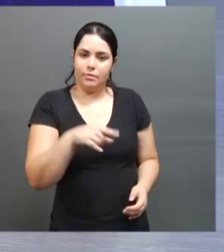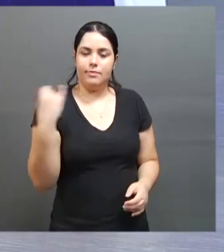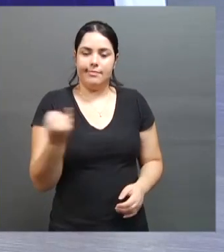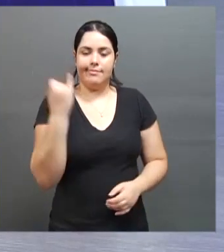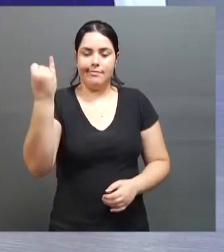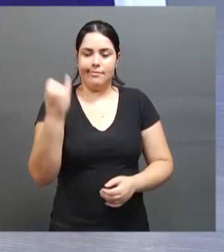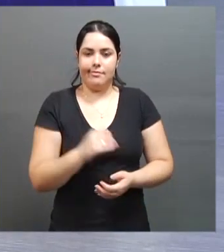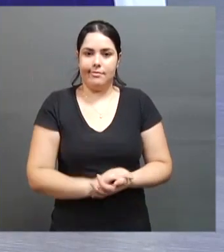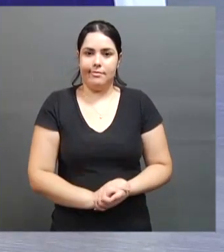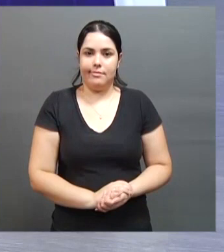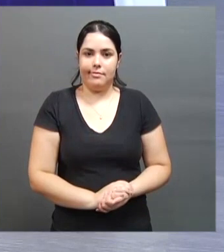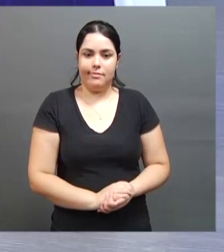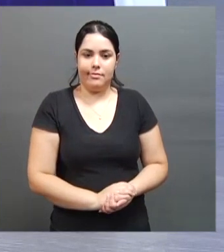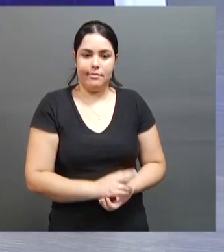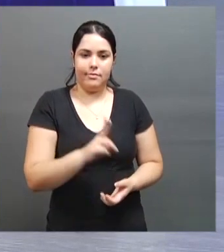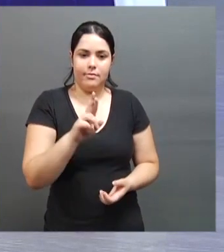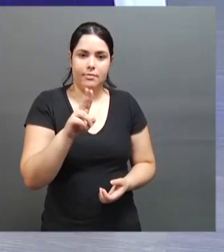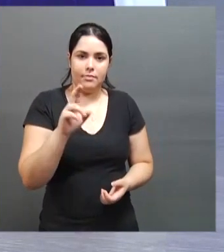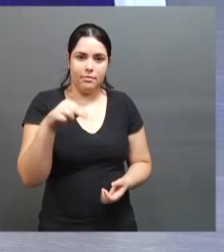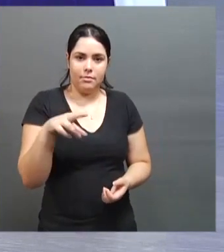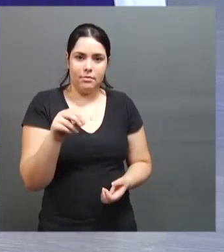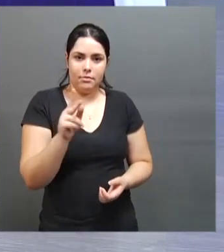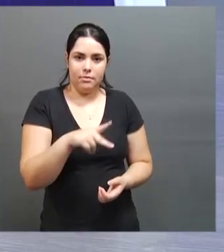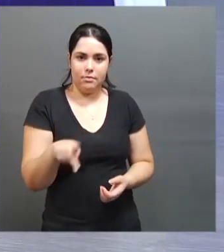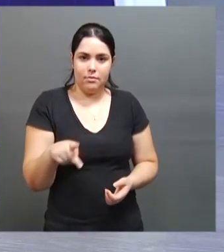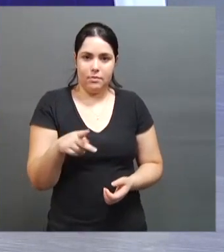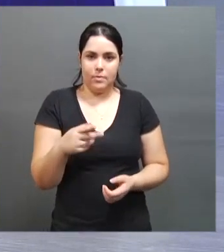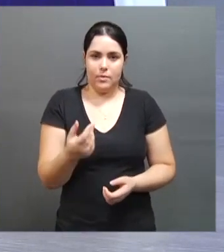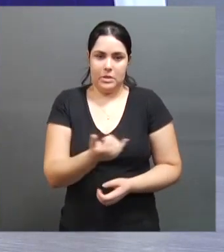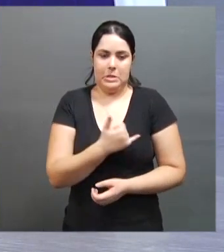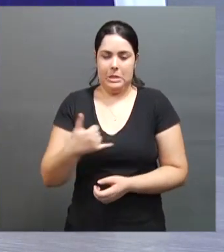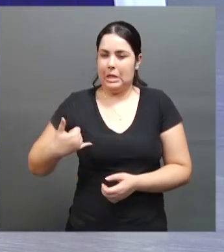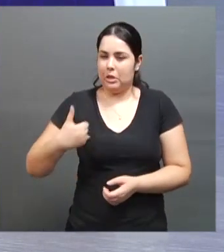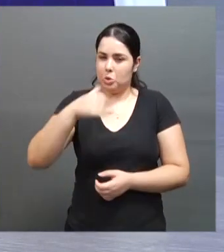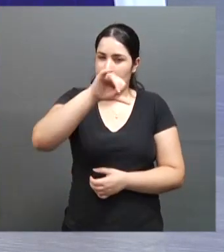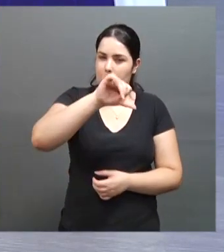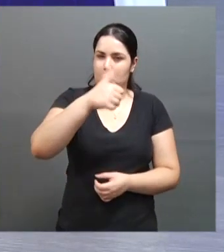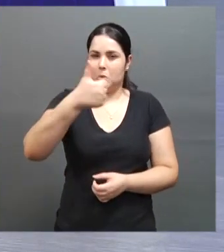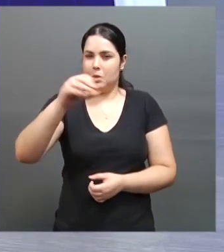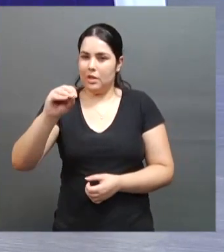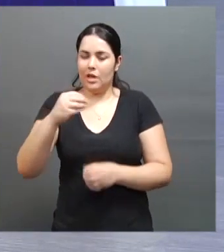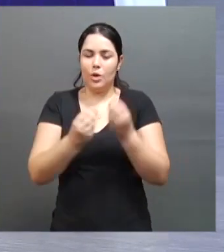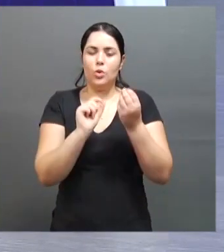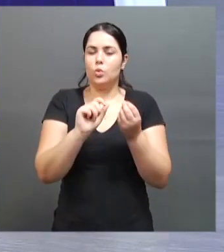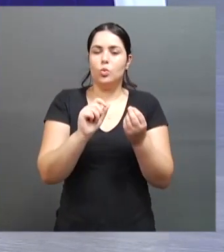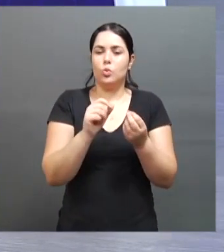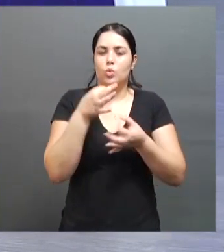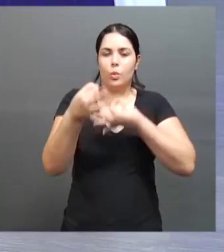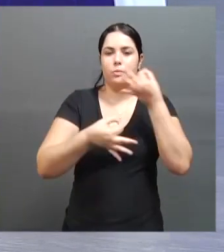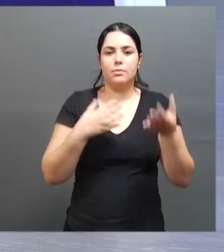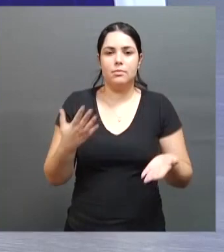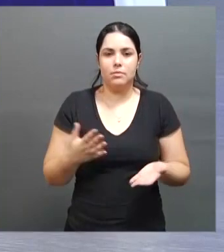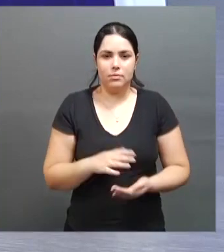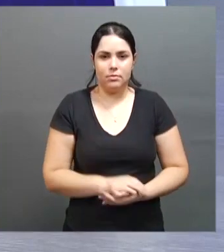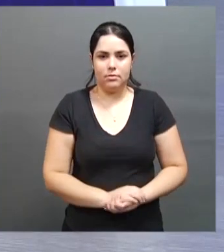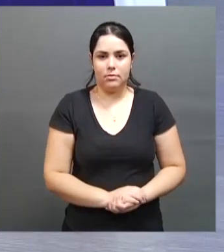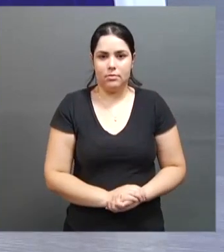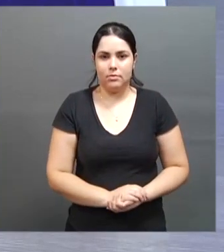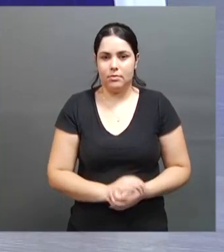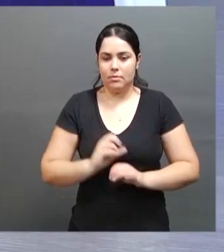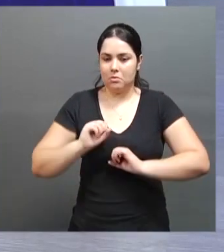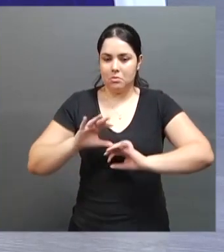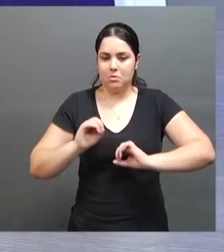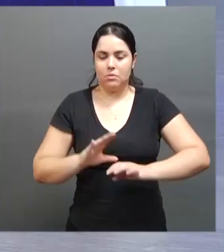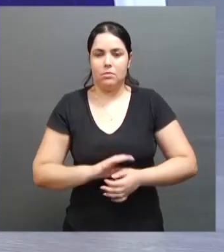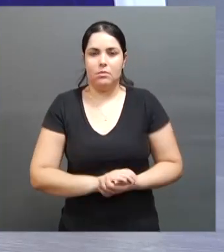trabalhar. Bruno, você que é professor, são crianças de 9, 10 anos lá na Izeba, né? O você acha sobre o que a Dani comentou? Educação.